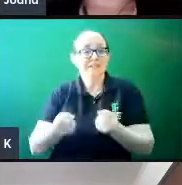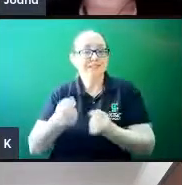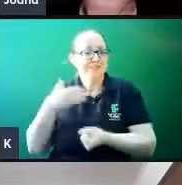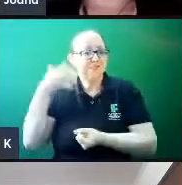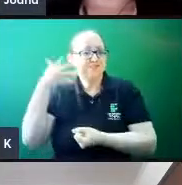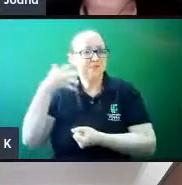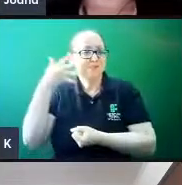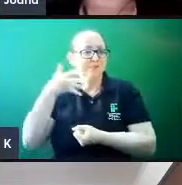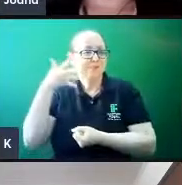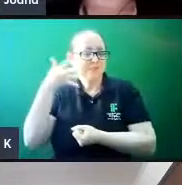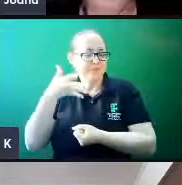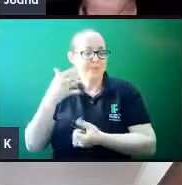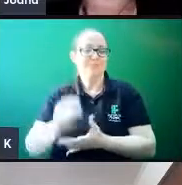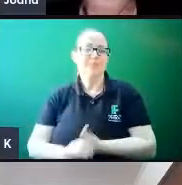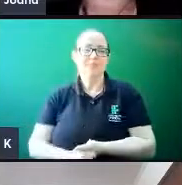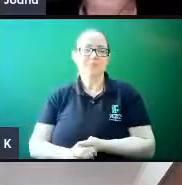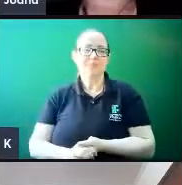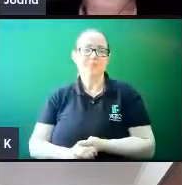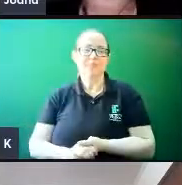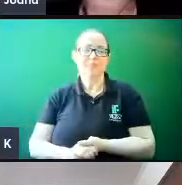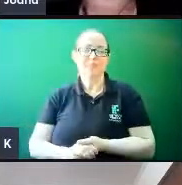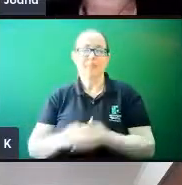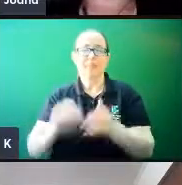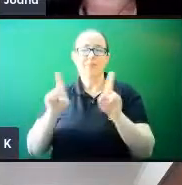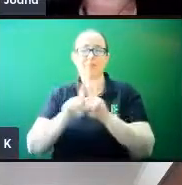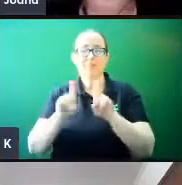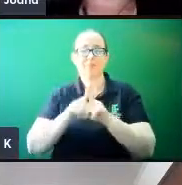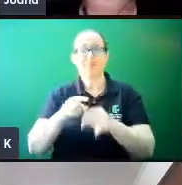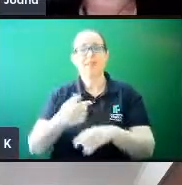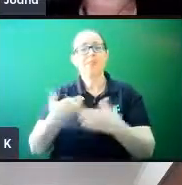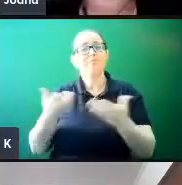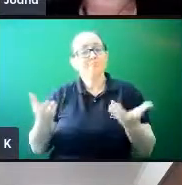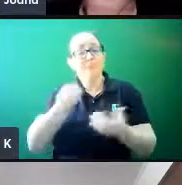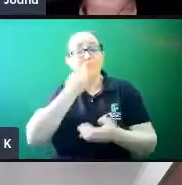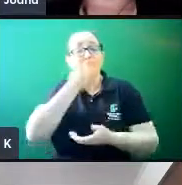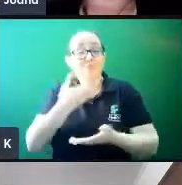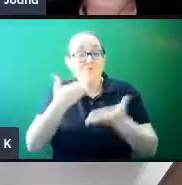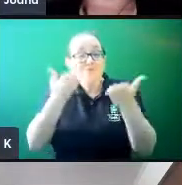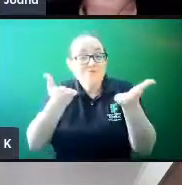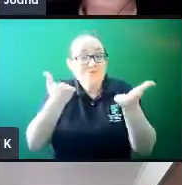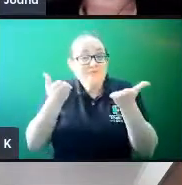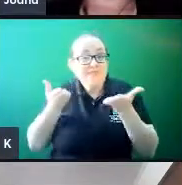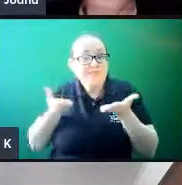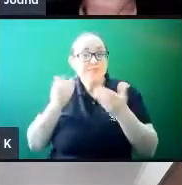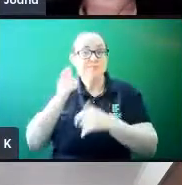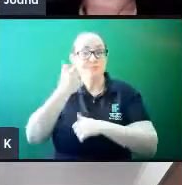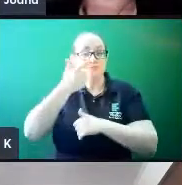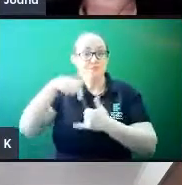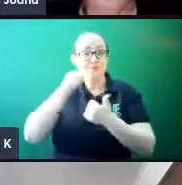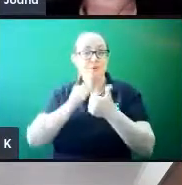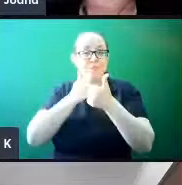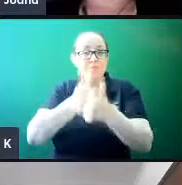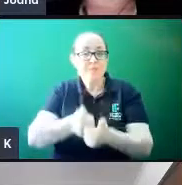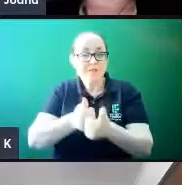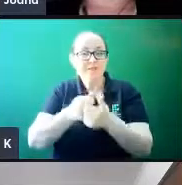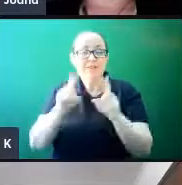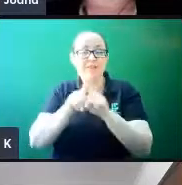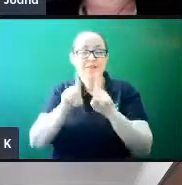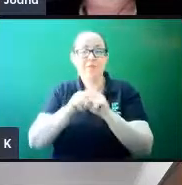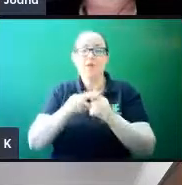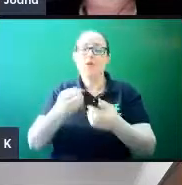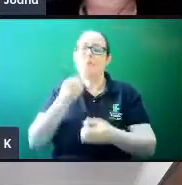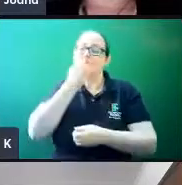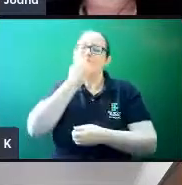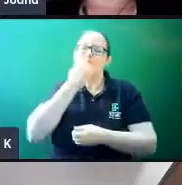Dessa maneira, né? Faço aqui o reforço do desejo de boas-vindas a todos que estão acompanhando. E também desejo aí um ótimo evento a